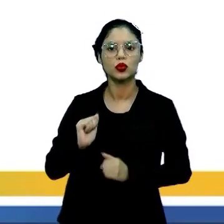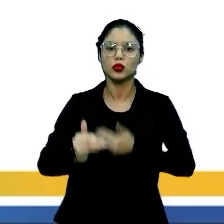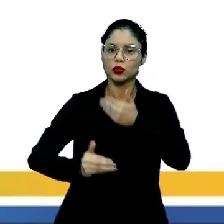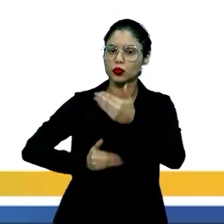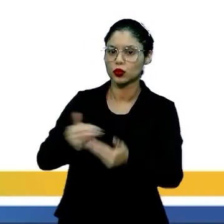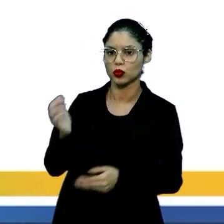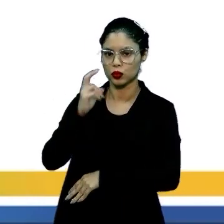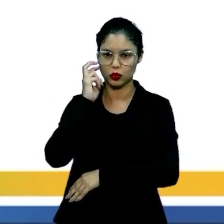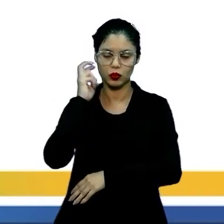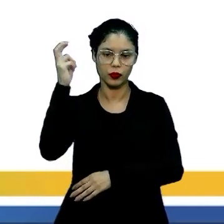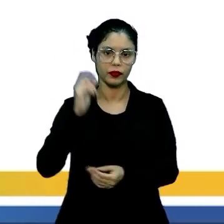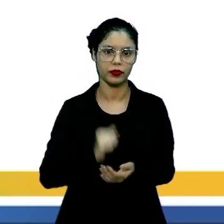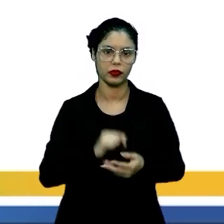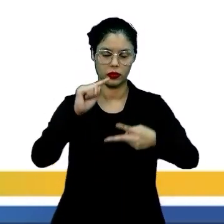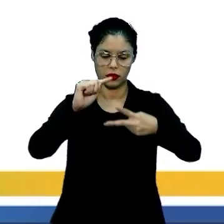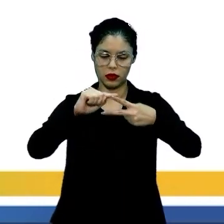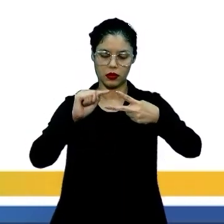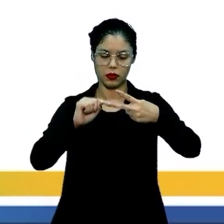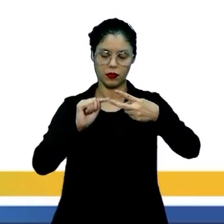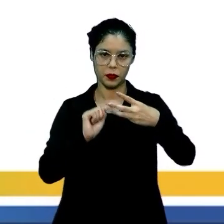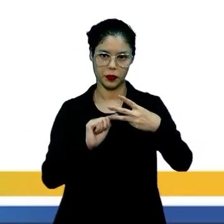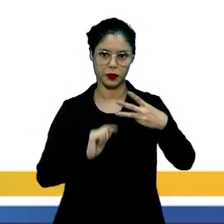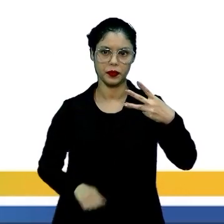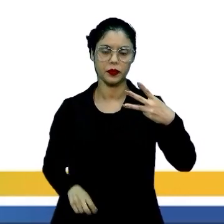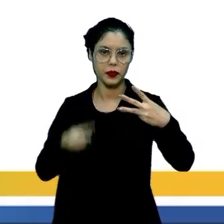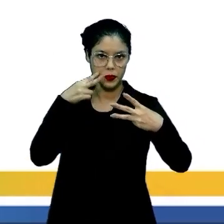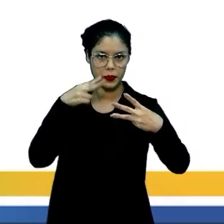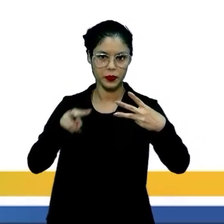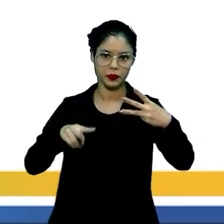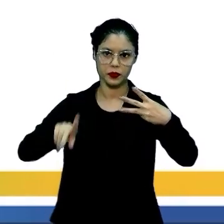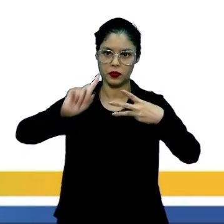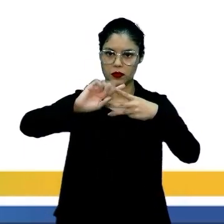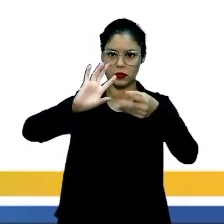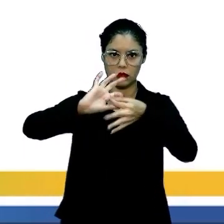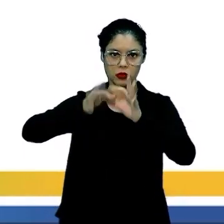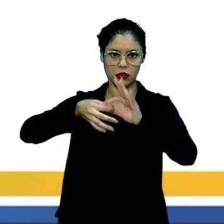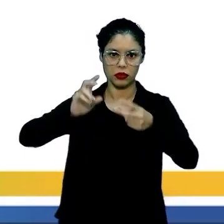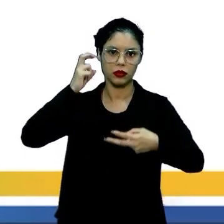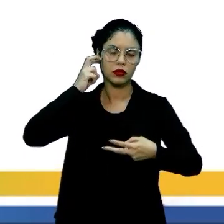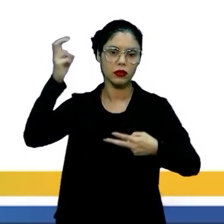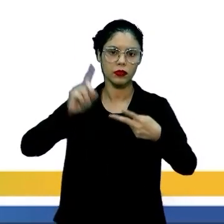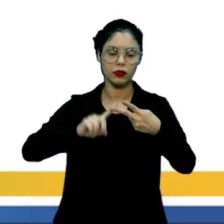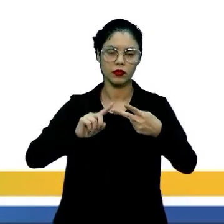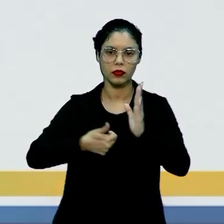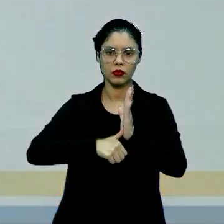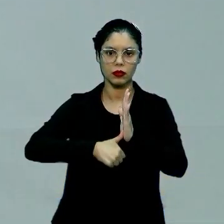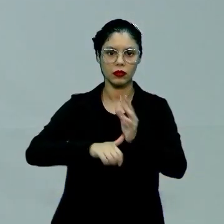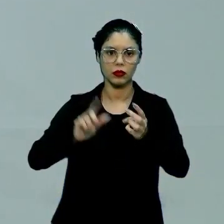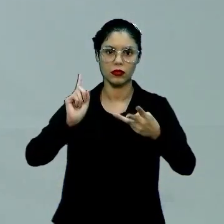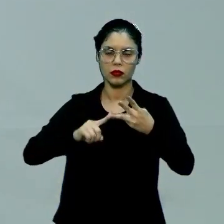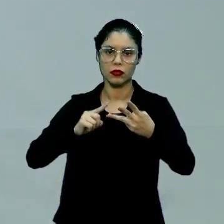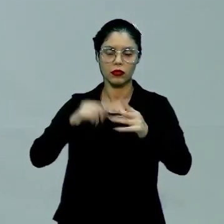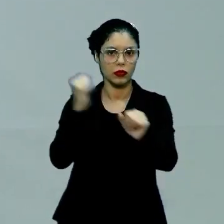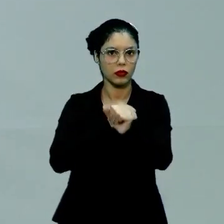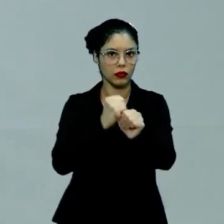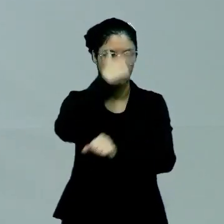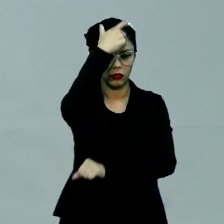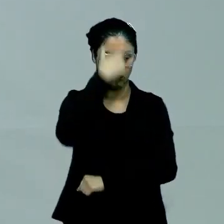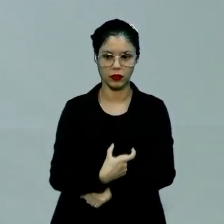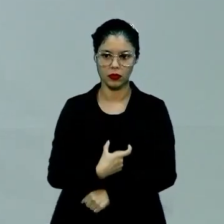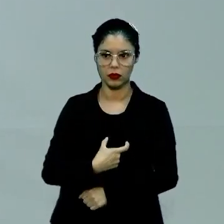cultural. Aqui, três pontos que eu deixei em destaque para vocês verem. Contexto cultural, identidade e construção do ser.